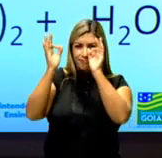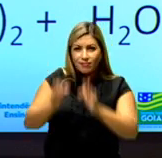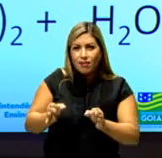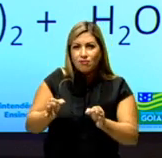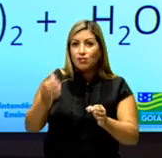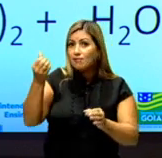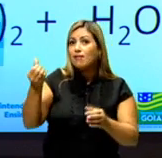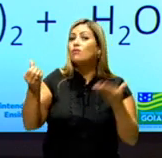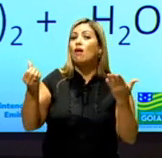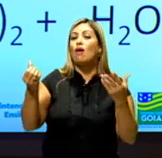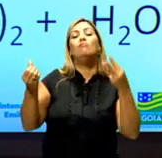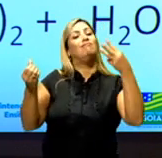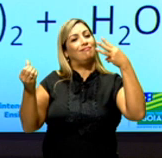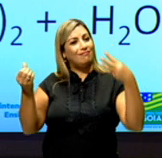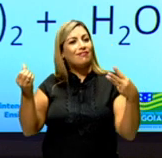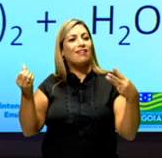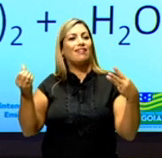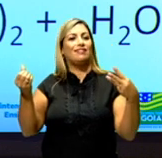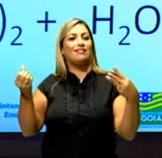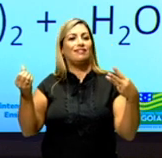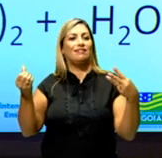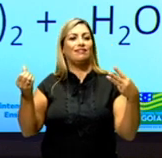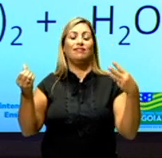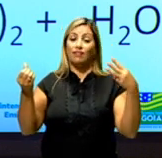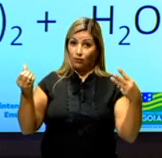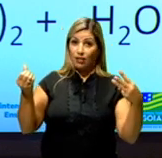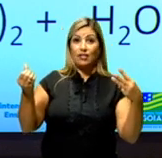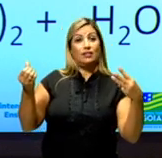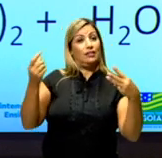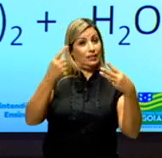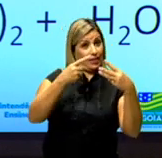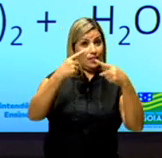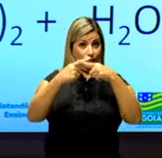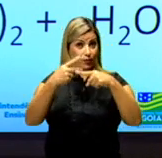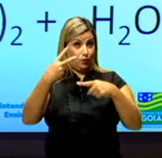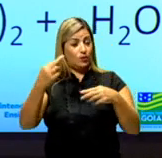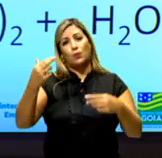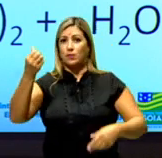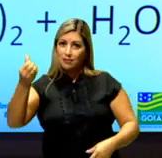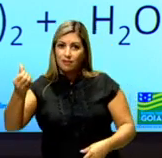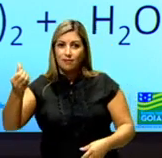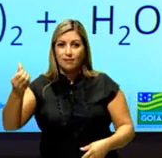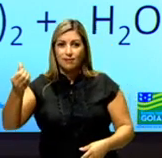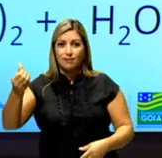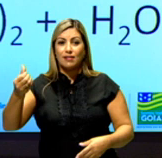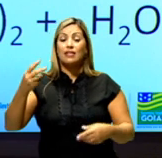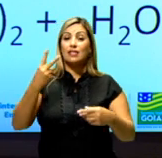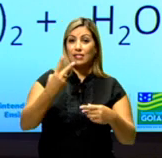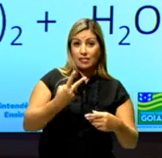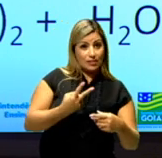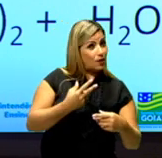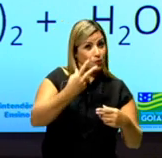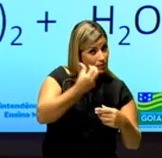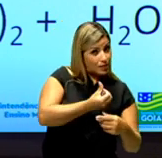com seis? Isso. Muito bem. Três. Porque três vezes dois é seis. Seis vezes um,